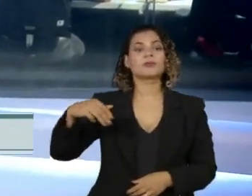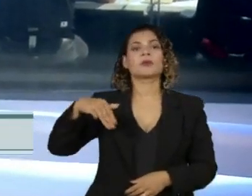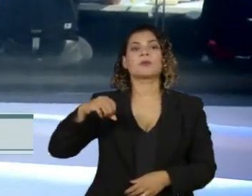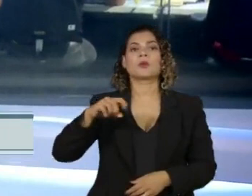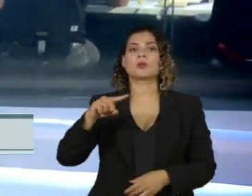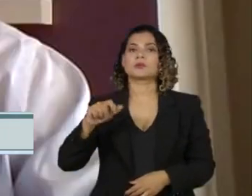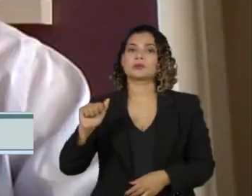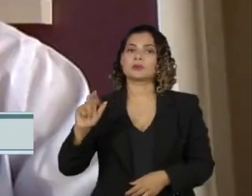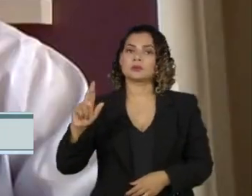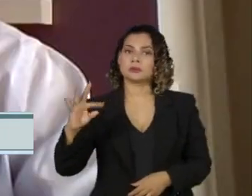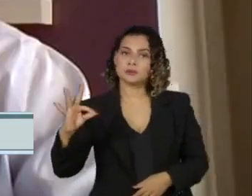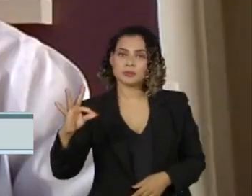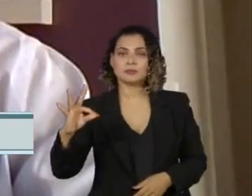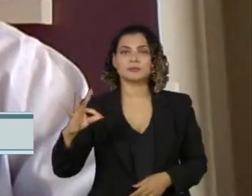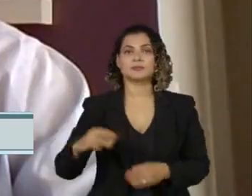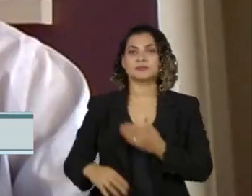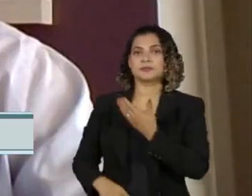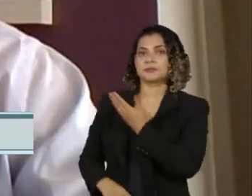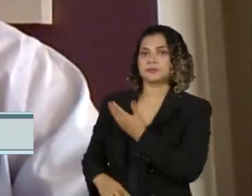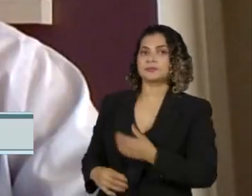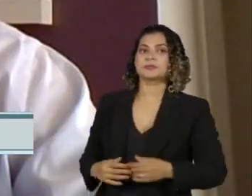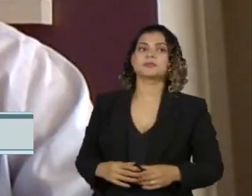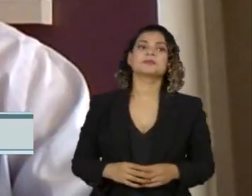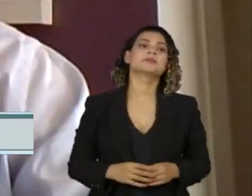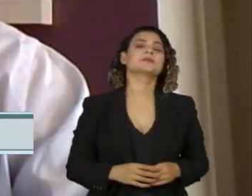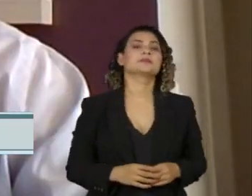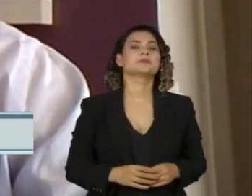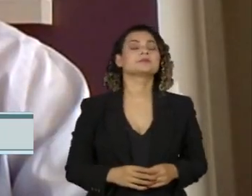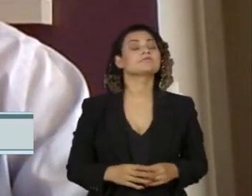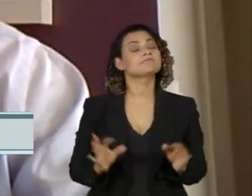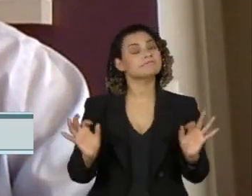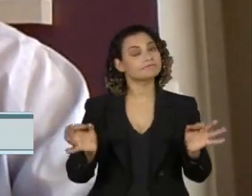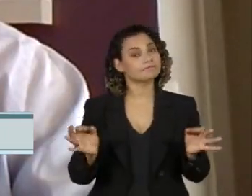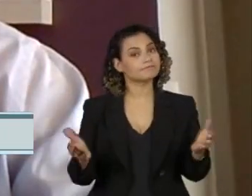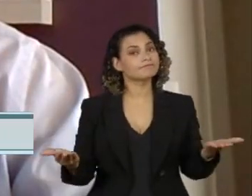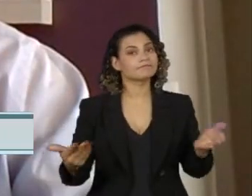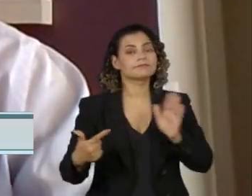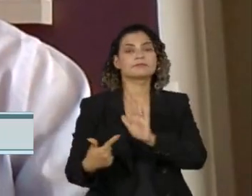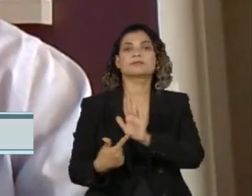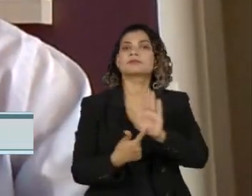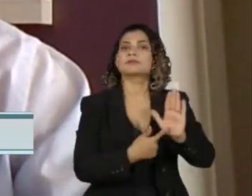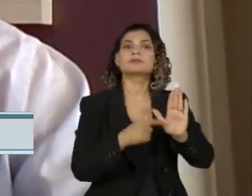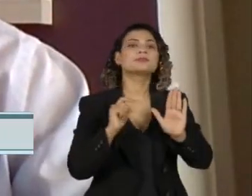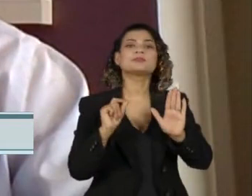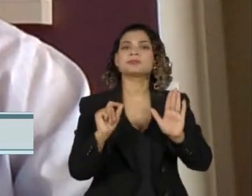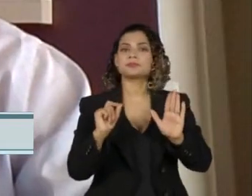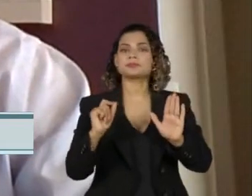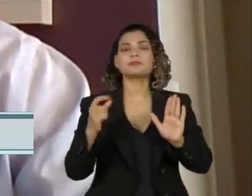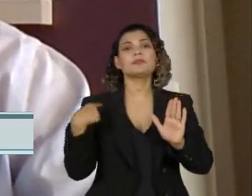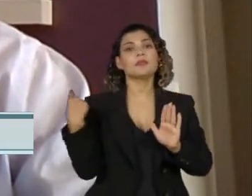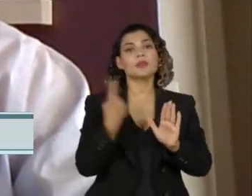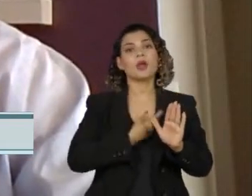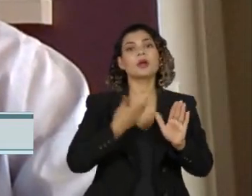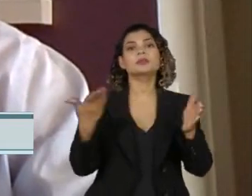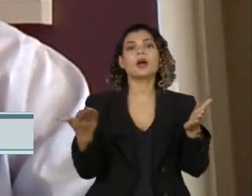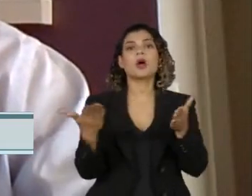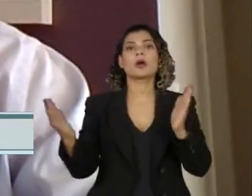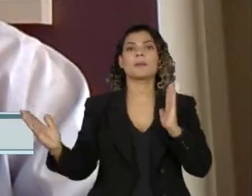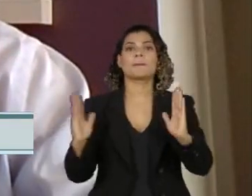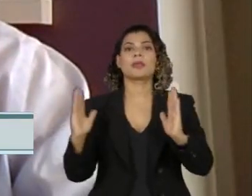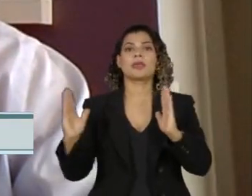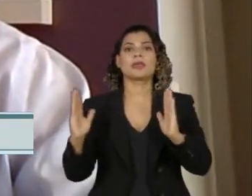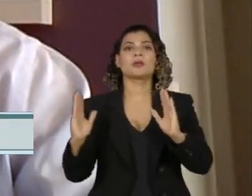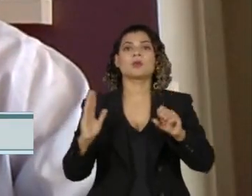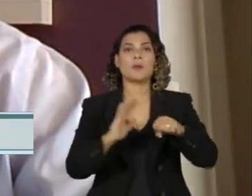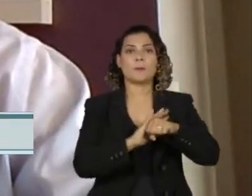Neves. Em primeiro lugar, nos mostra claramente que estamos voltando ao período de pré